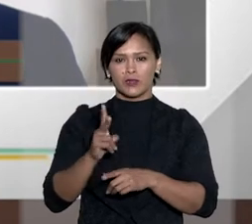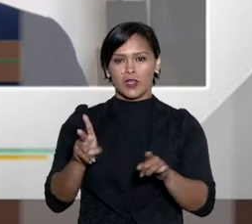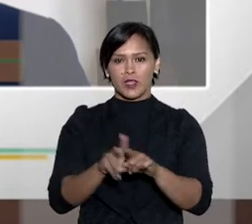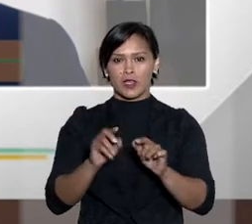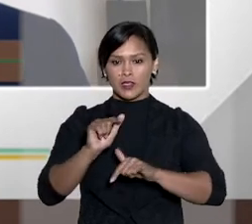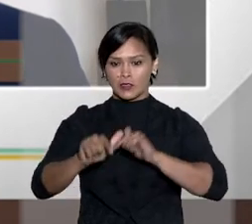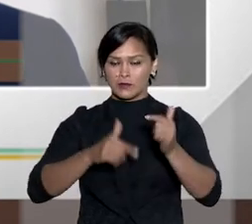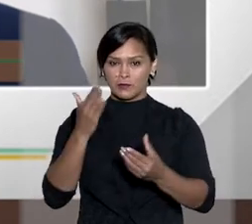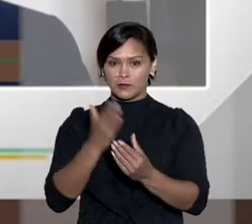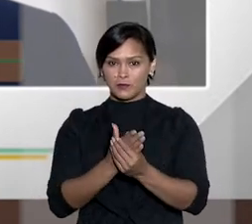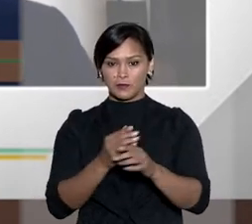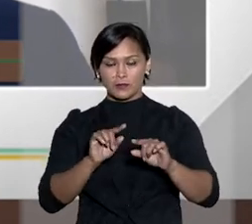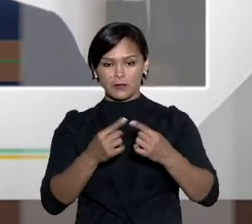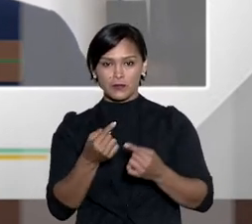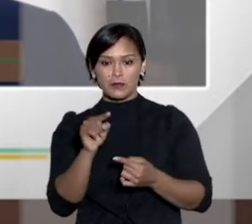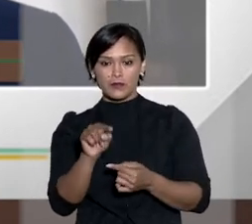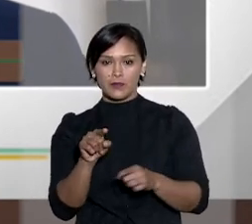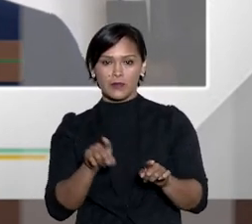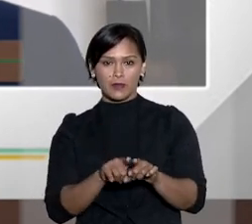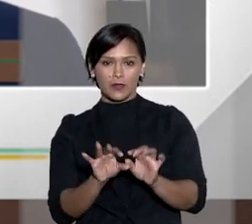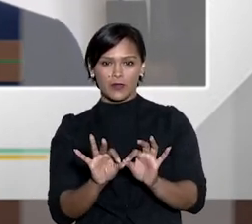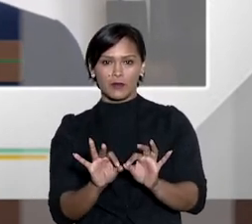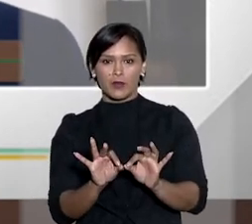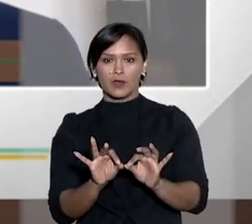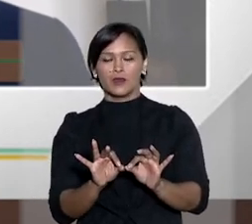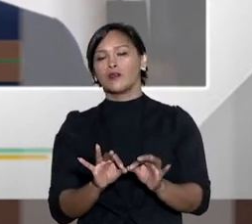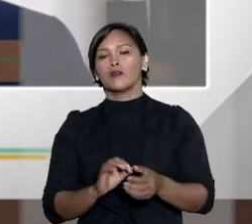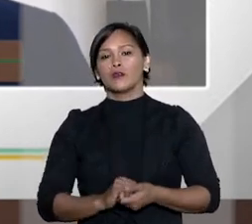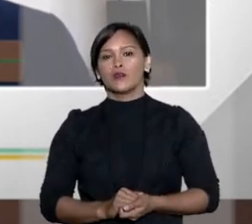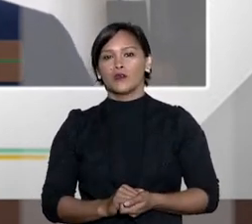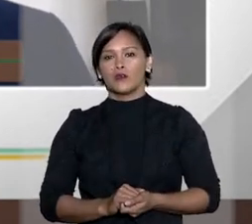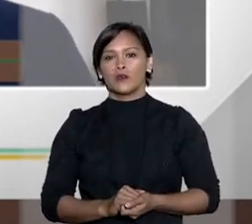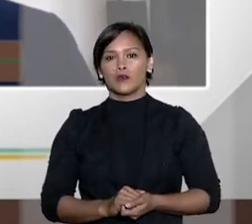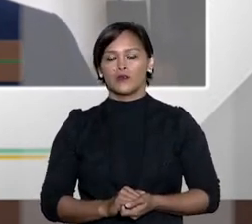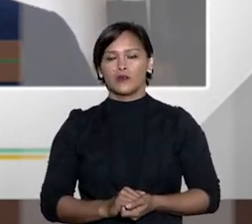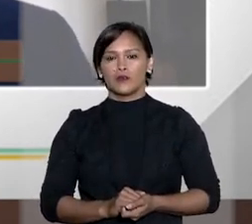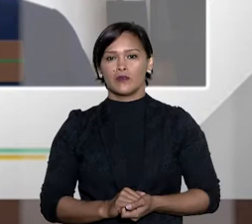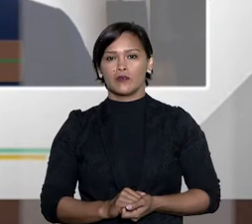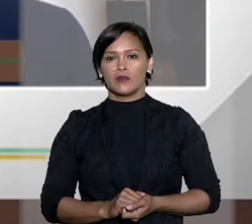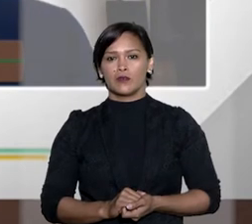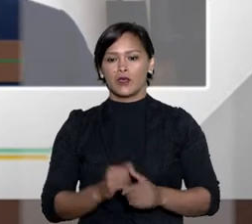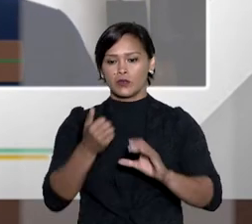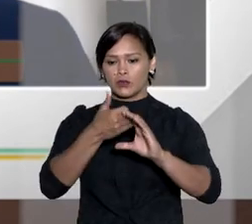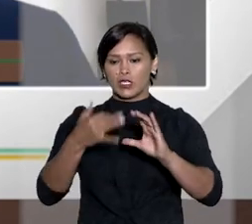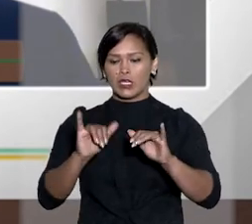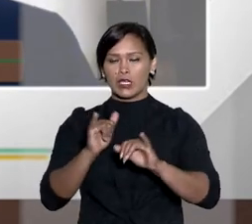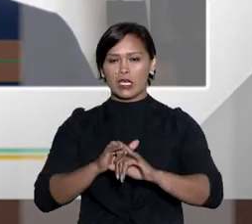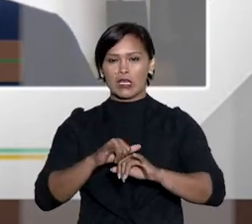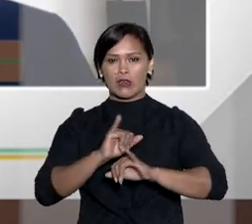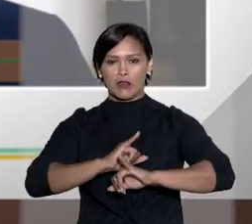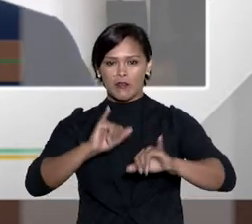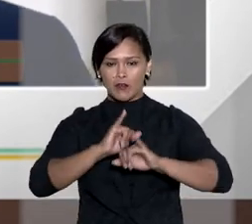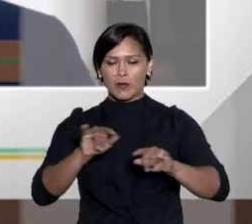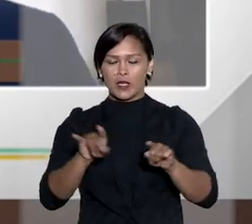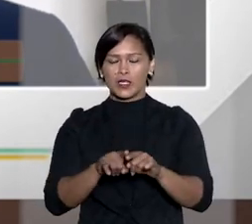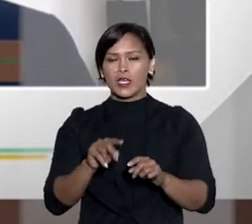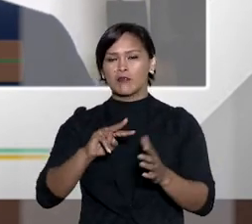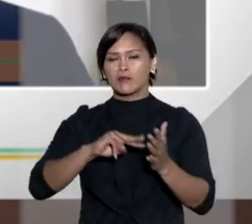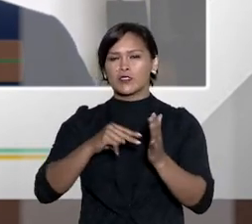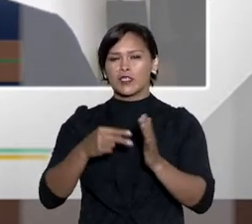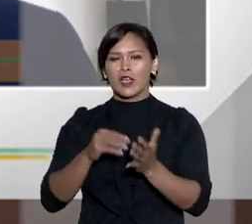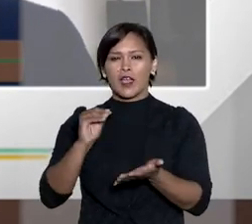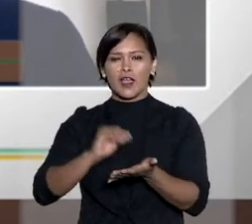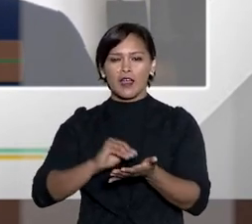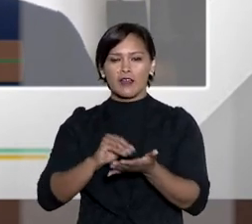vez, o critério da informalidade quer dizer a falta de apego às formas